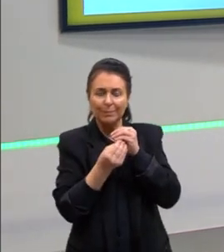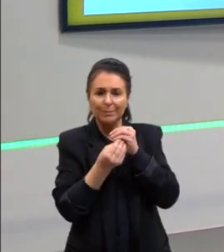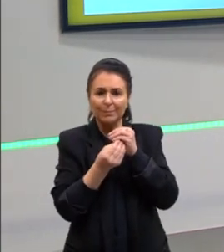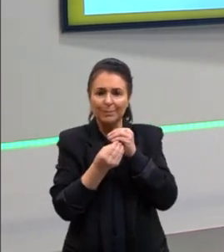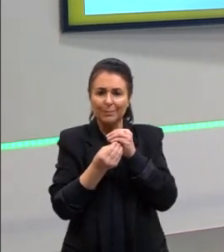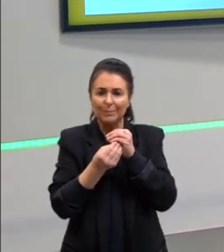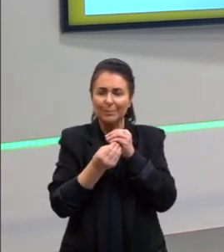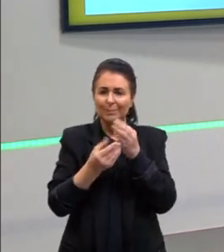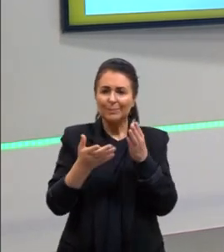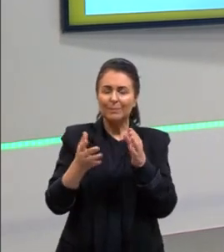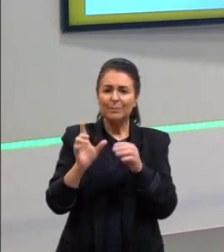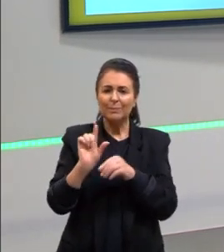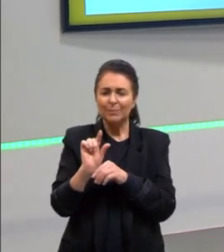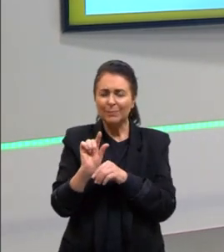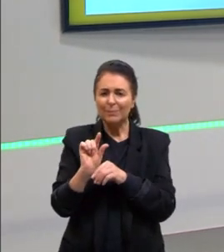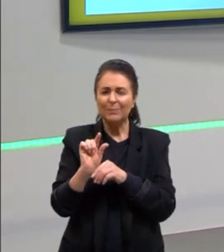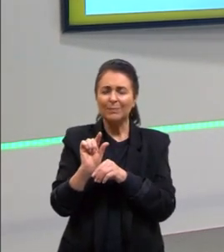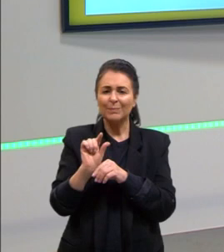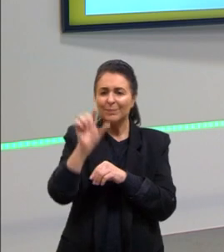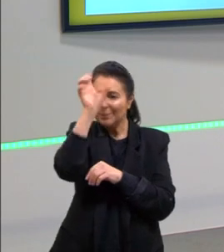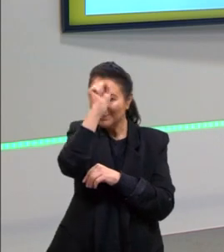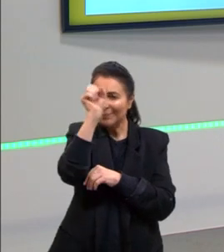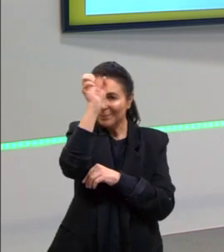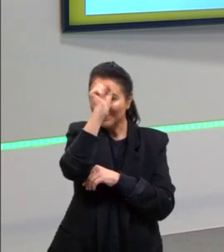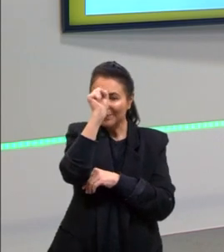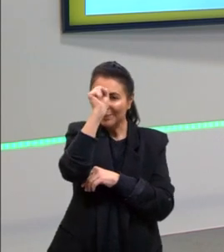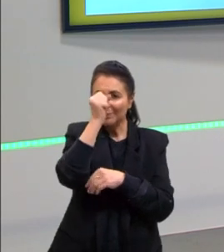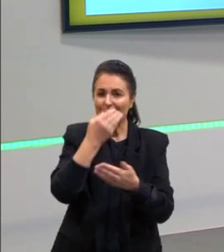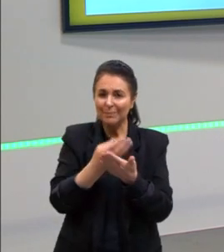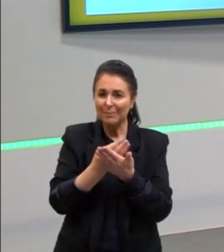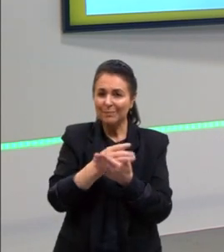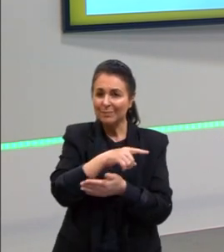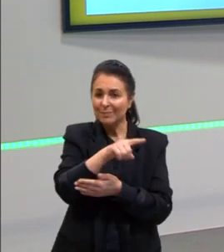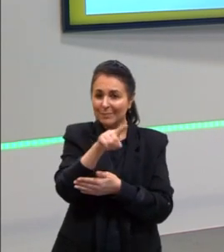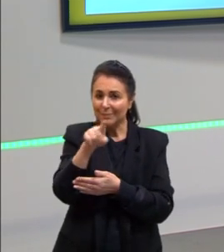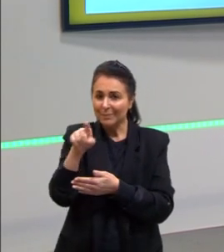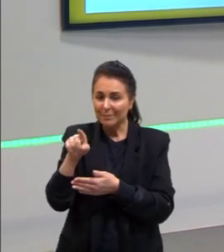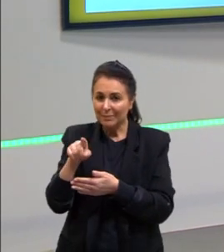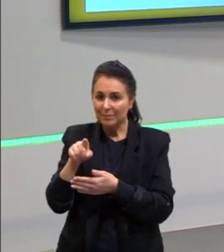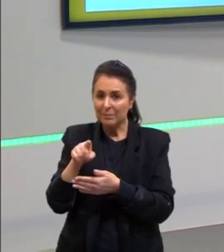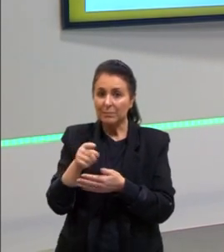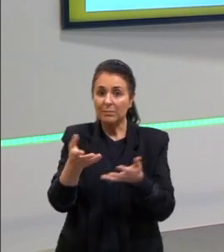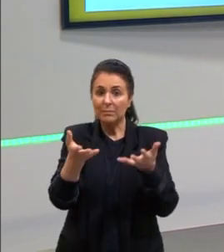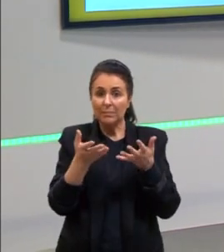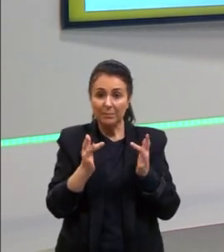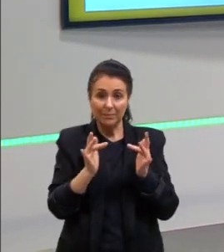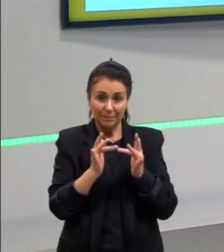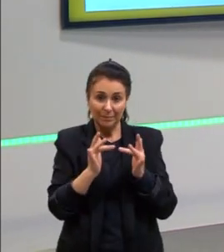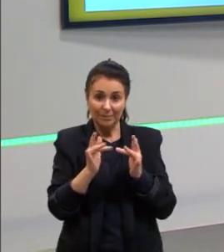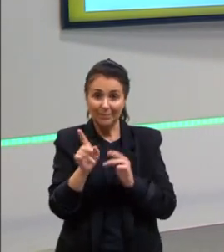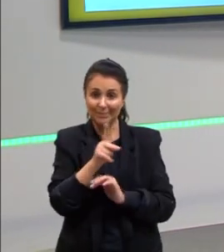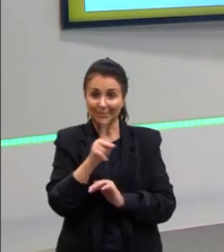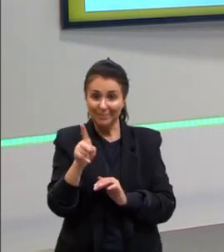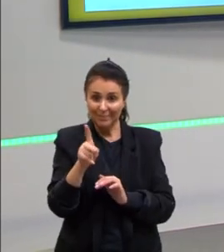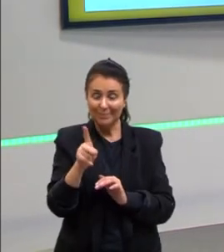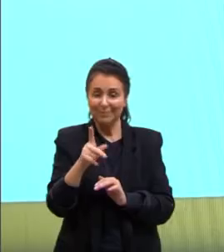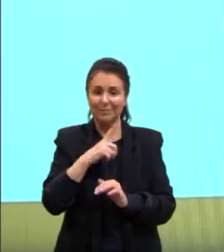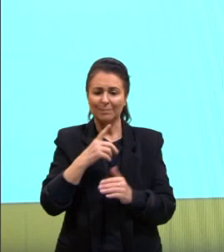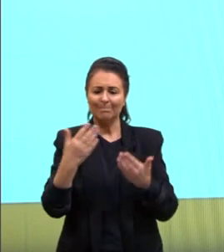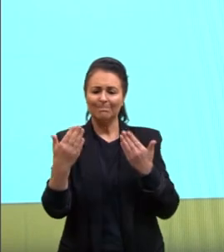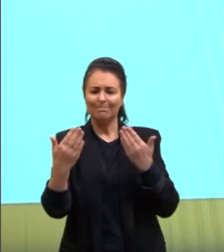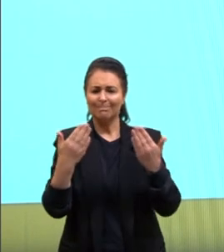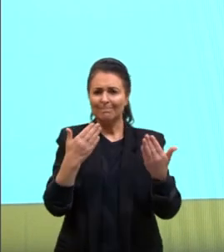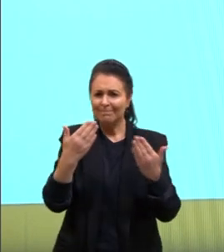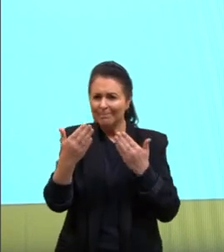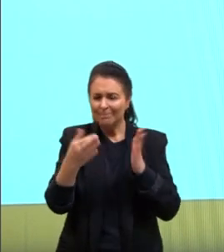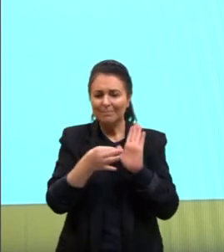um pouquinho de aprendizagem nos estudos de vocês. E se vocês quiserem me contatar, tiverem alguma dúvida,